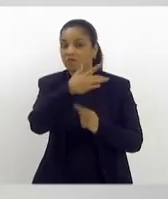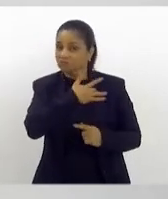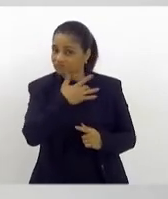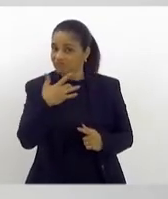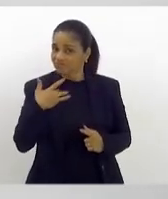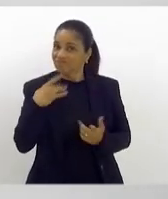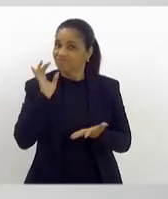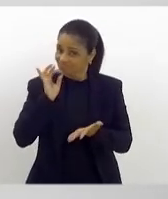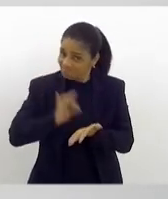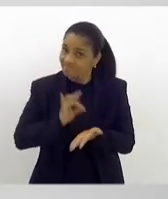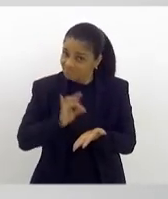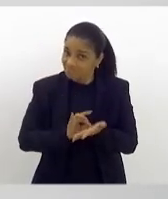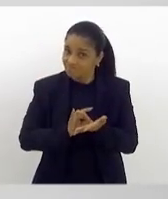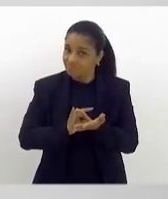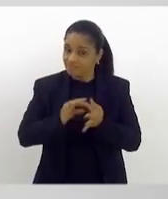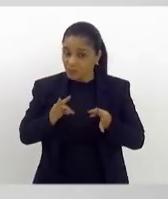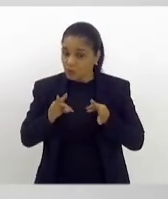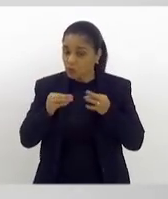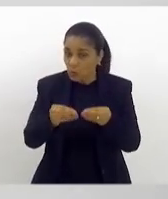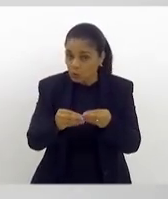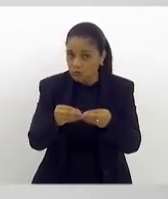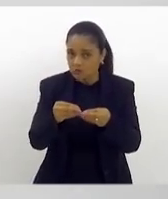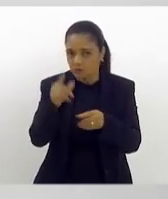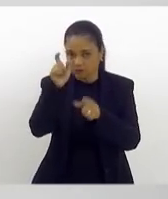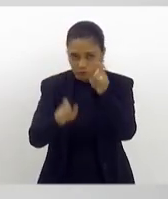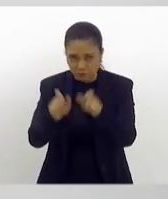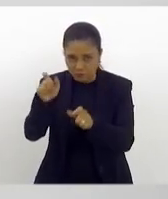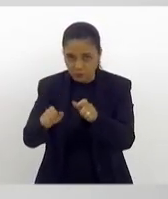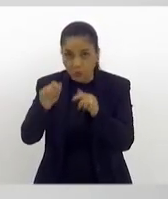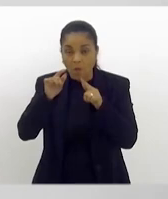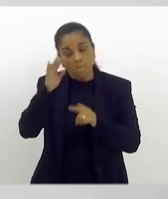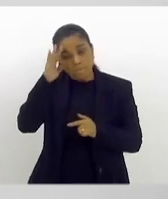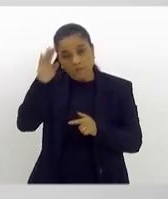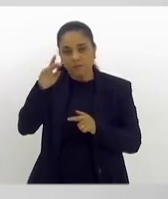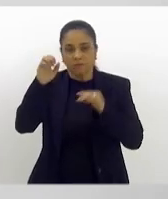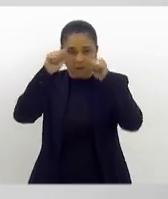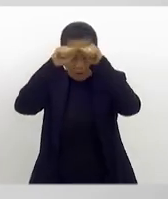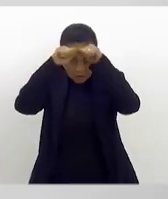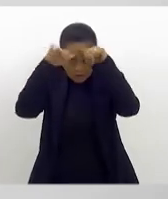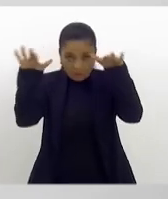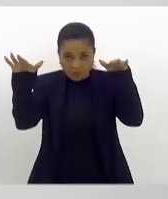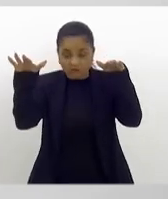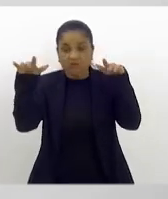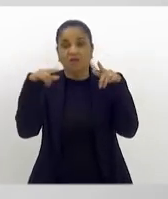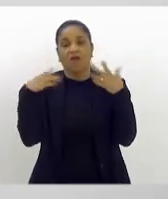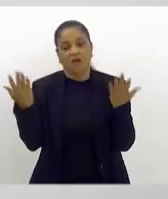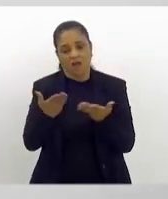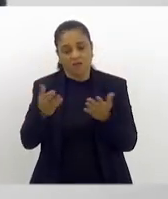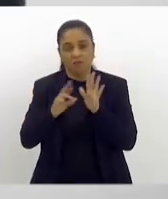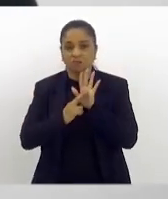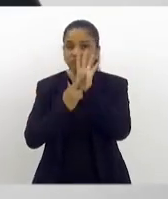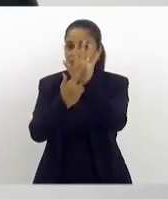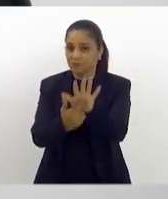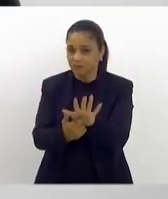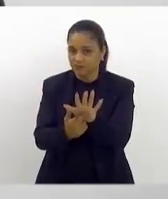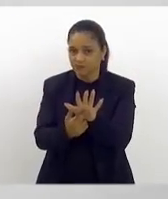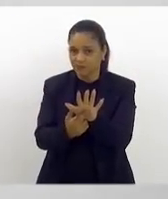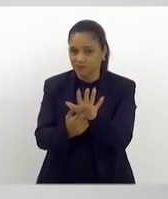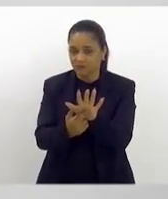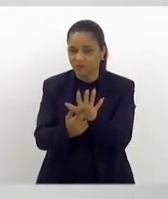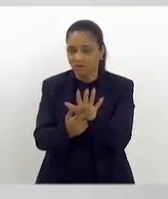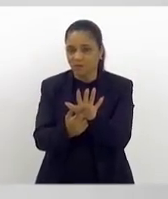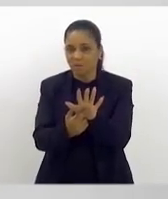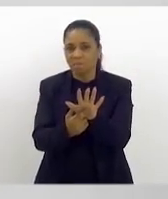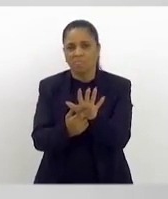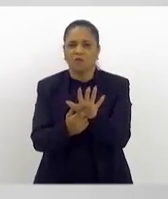para todos, inclusive para os autistas. E nós temos aqui diversas representações, vou me permitir